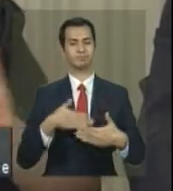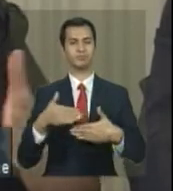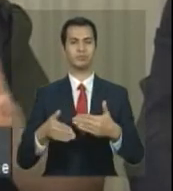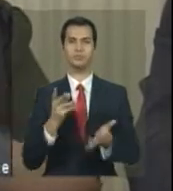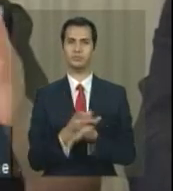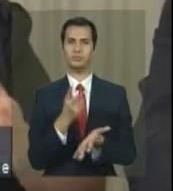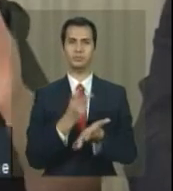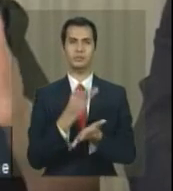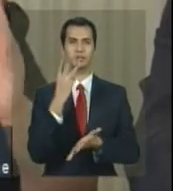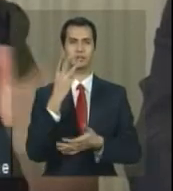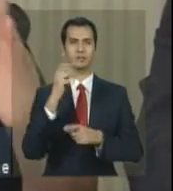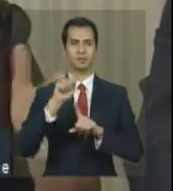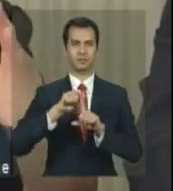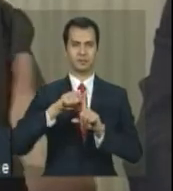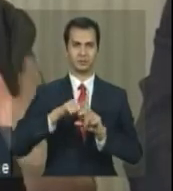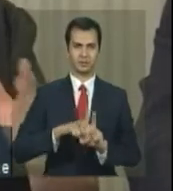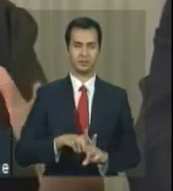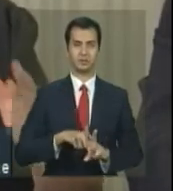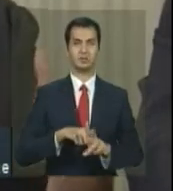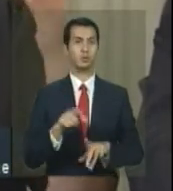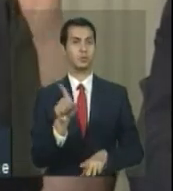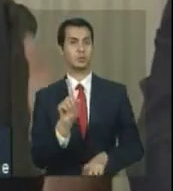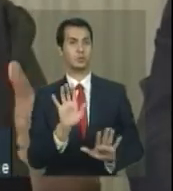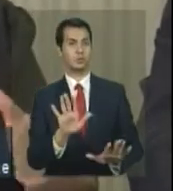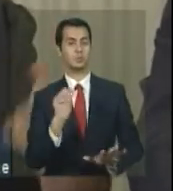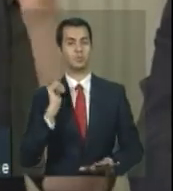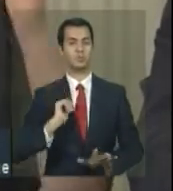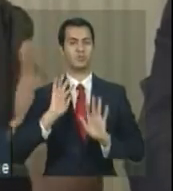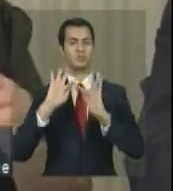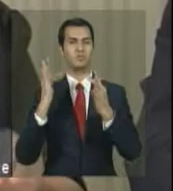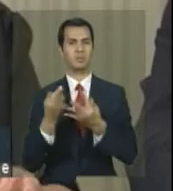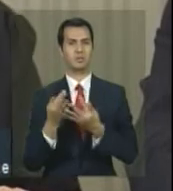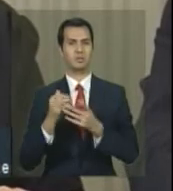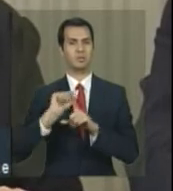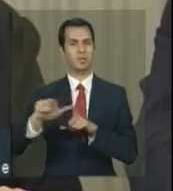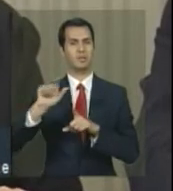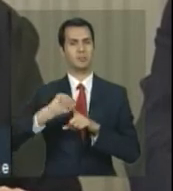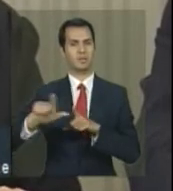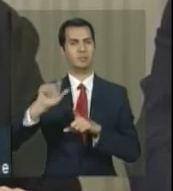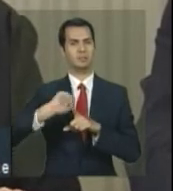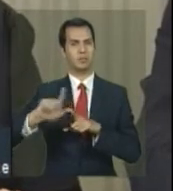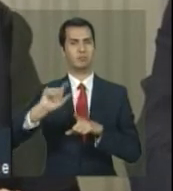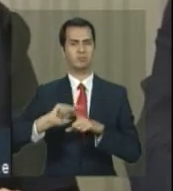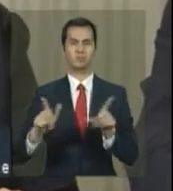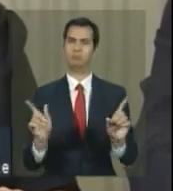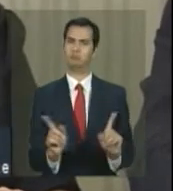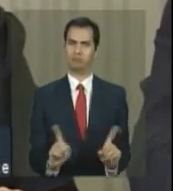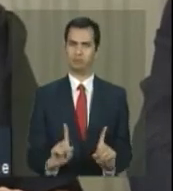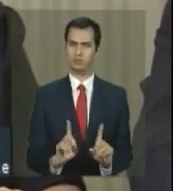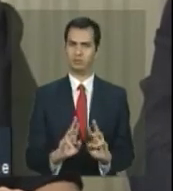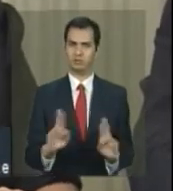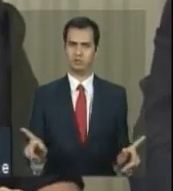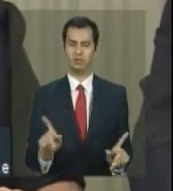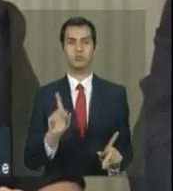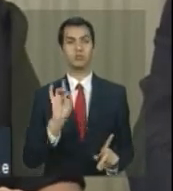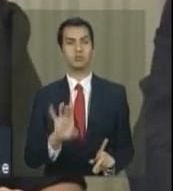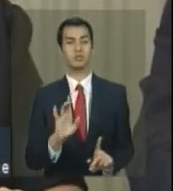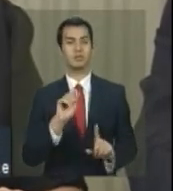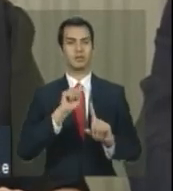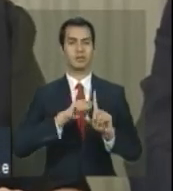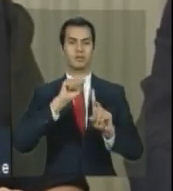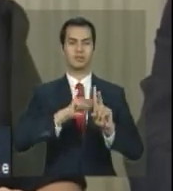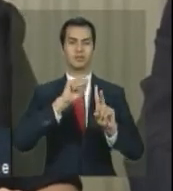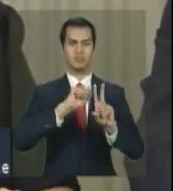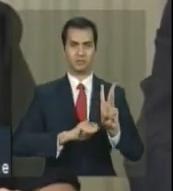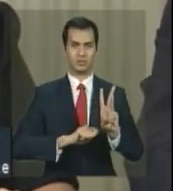três meses, não é como o Bolsa Família, que mensalmente você paga o conjunto do Bolsa Família. A gente está fazendo trimestralmente, apesar de ser